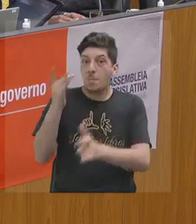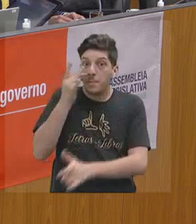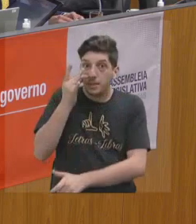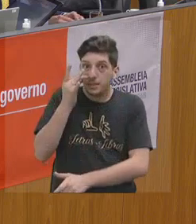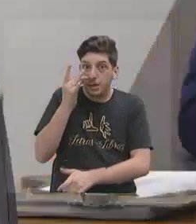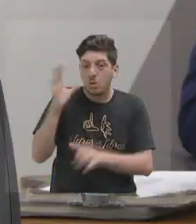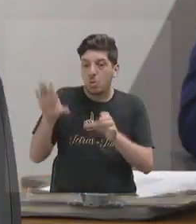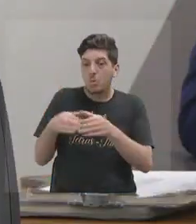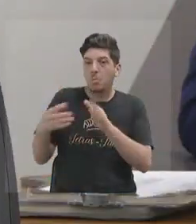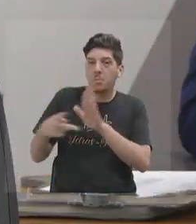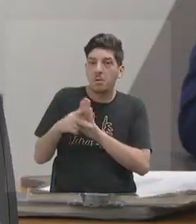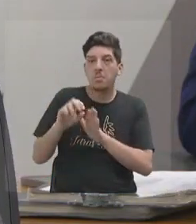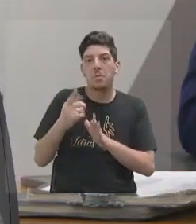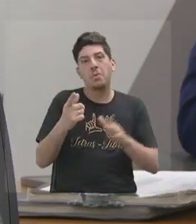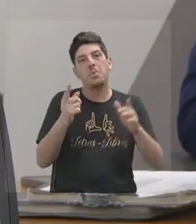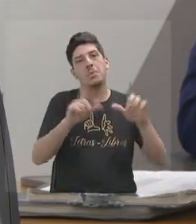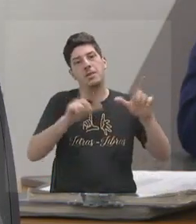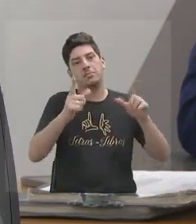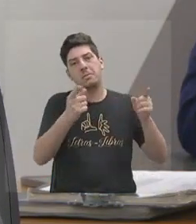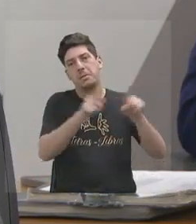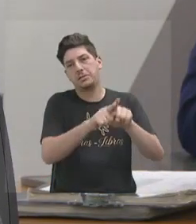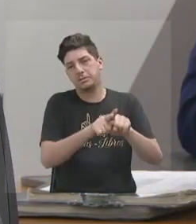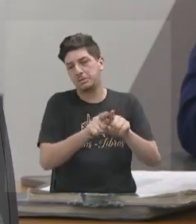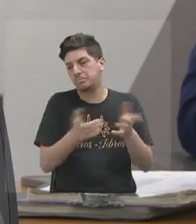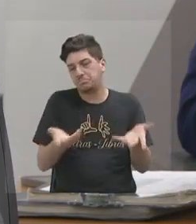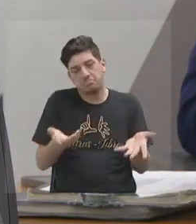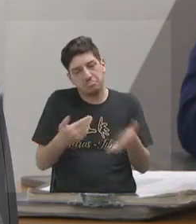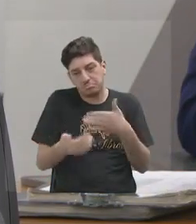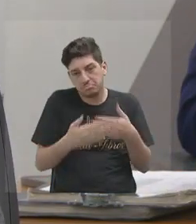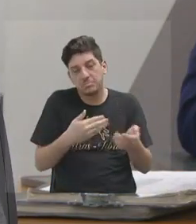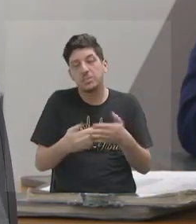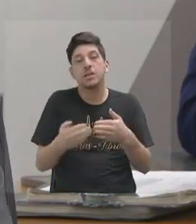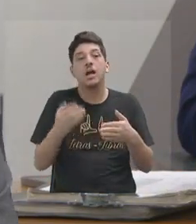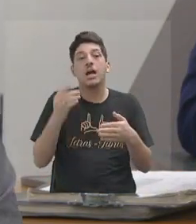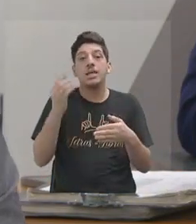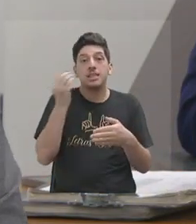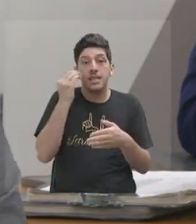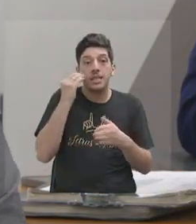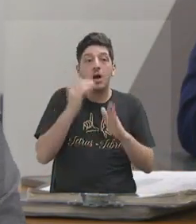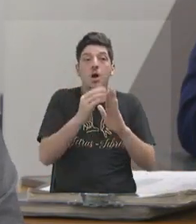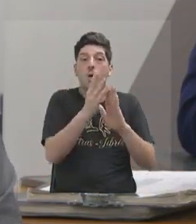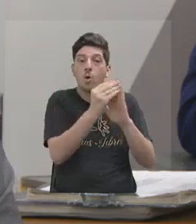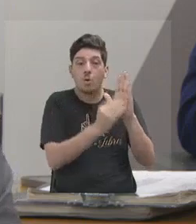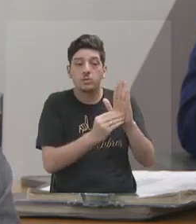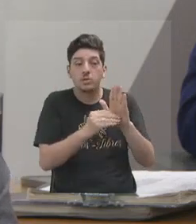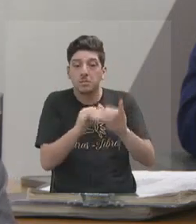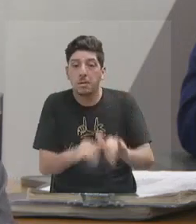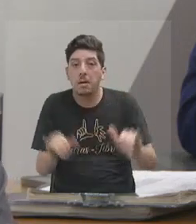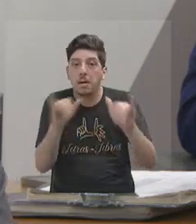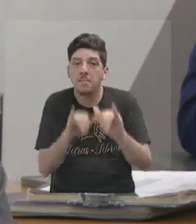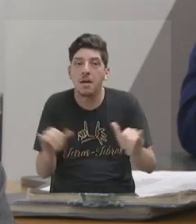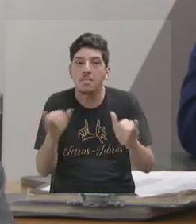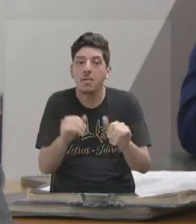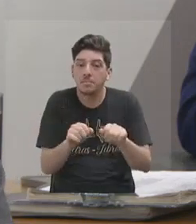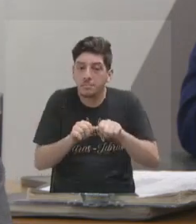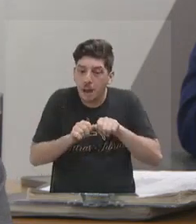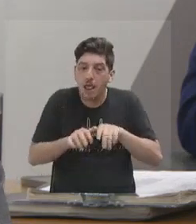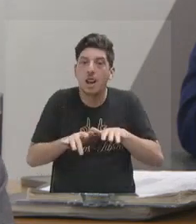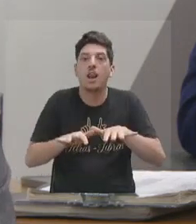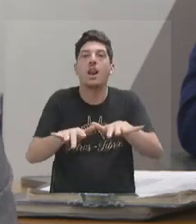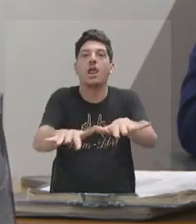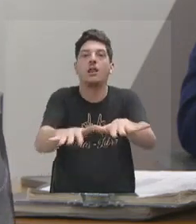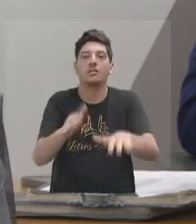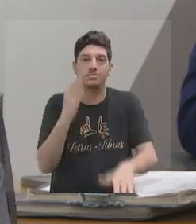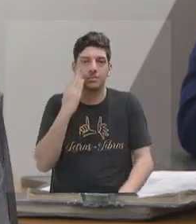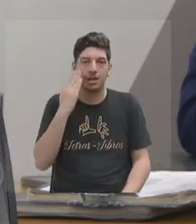própria, com TV parceira, enfim, interiorizar o conteúdo e interiorizar a chegada do conteúdo e a exibição desse conteúdo.